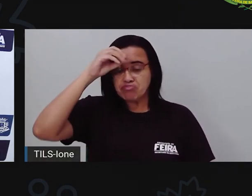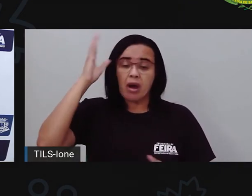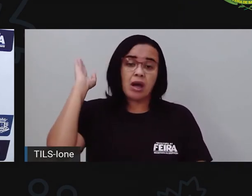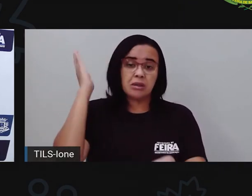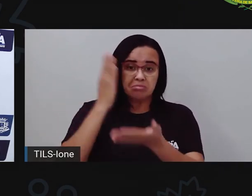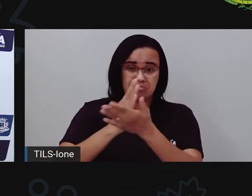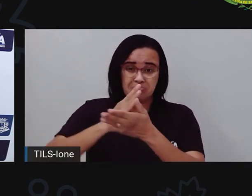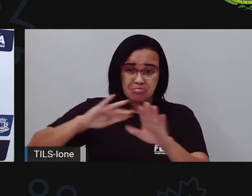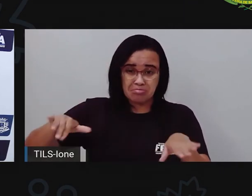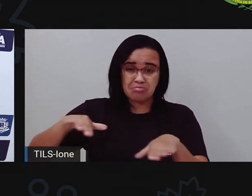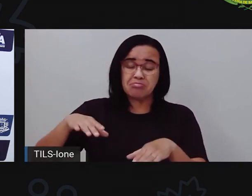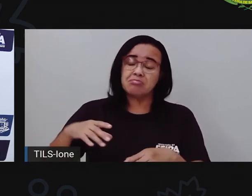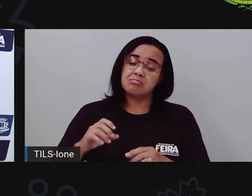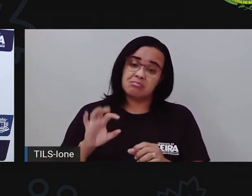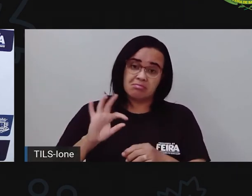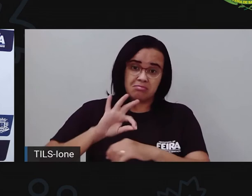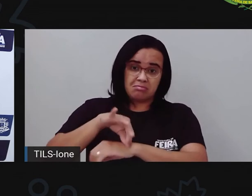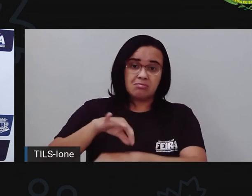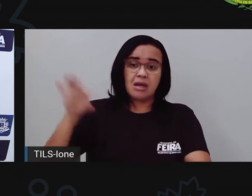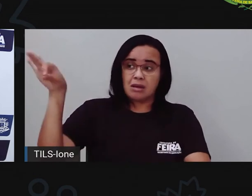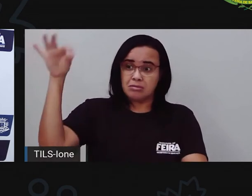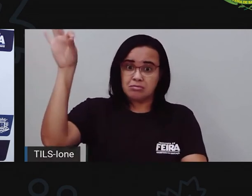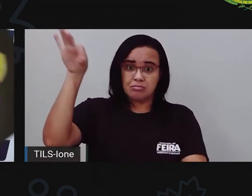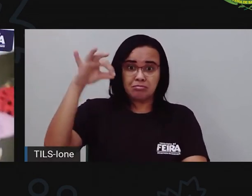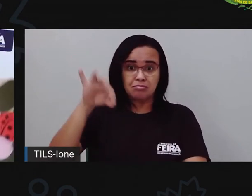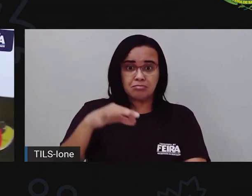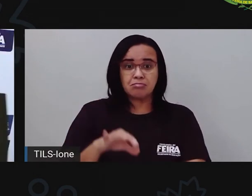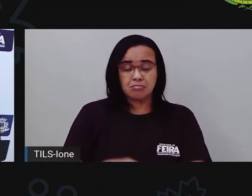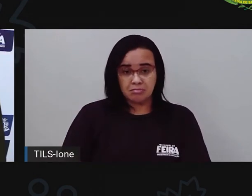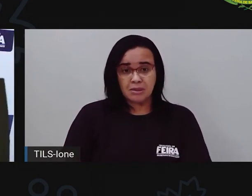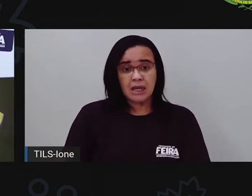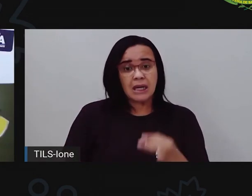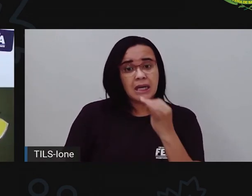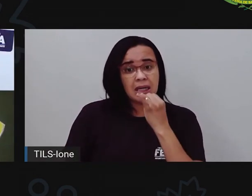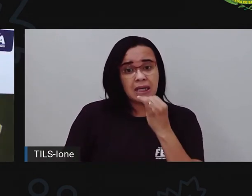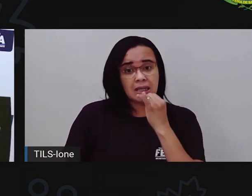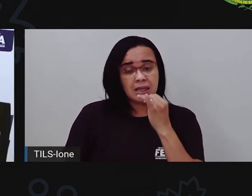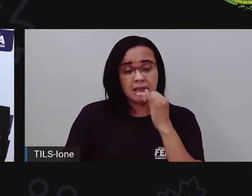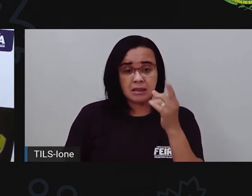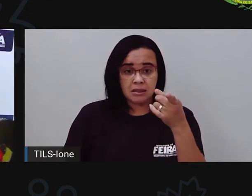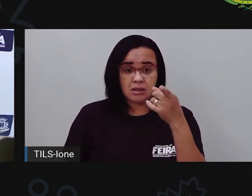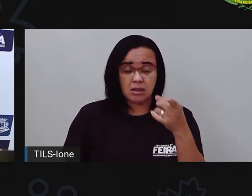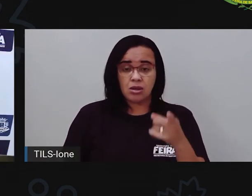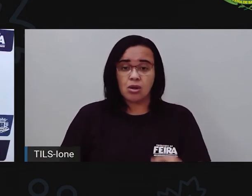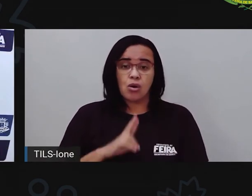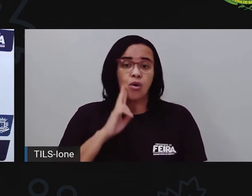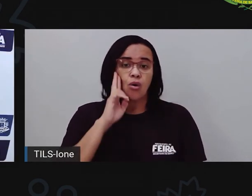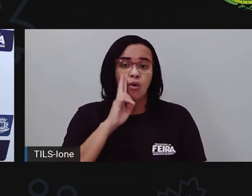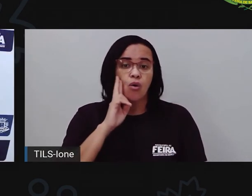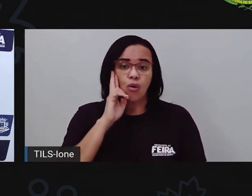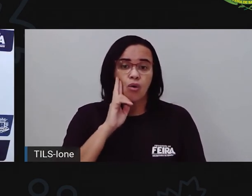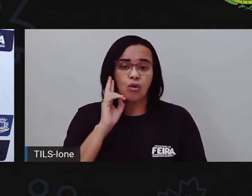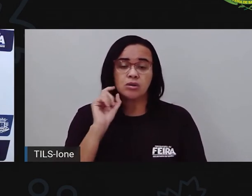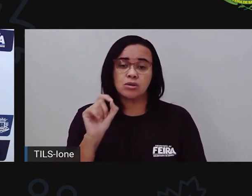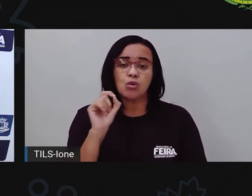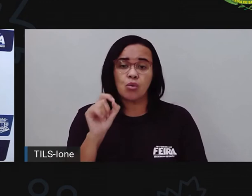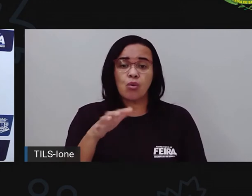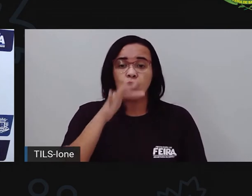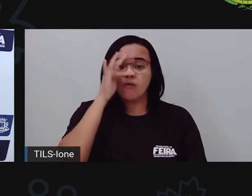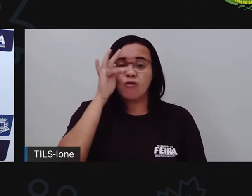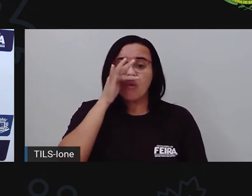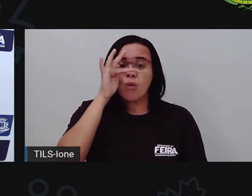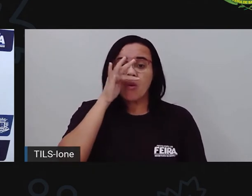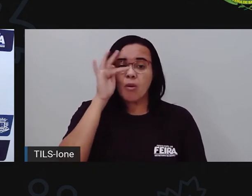deixa eu mostrar para vocês. Esse aqui da rosa, ó. É bem interessante para a gente pensar sobre isso. Por quê, né?